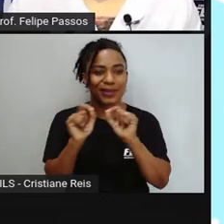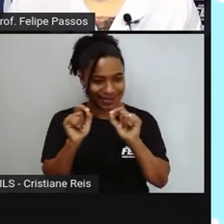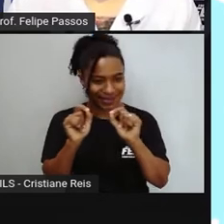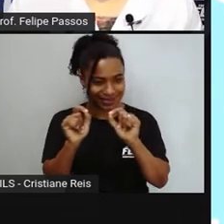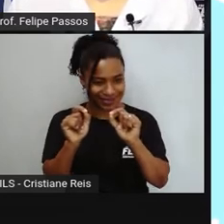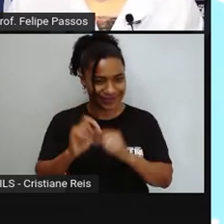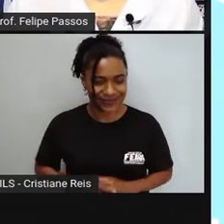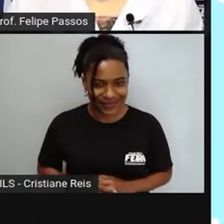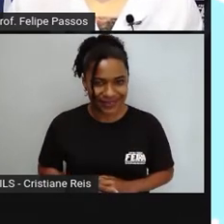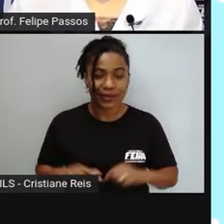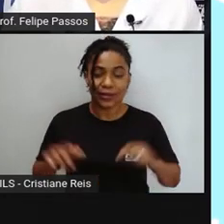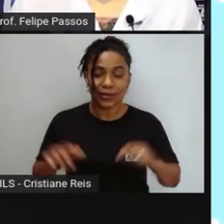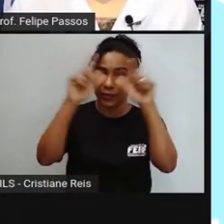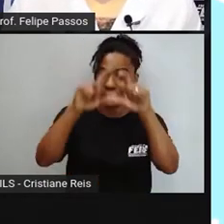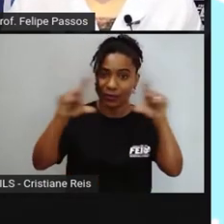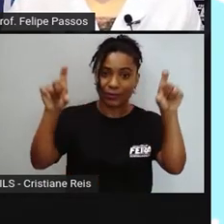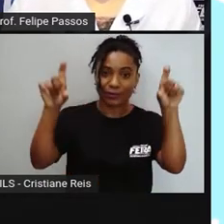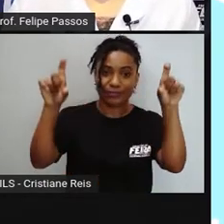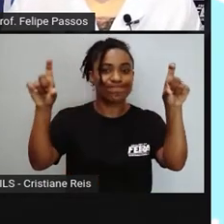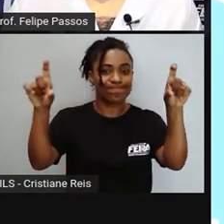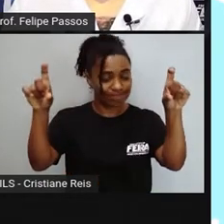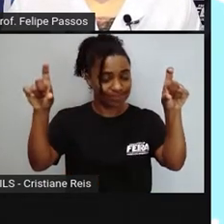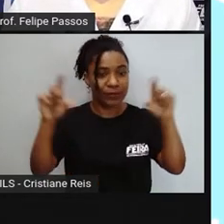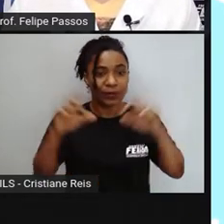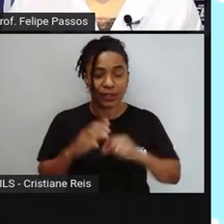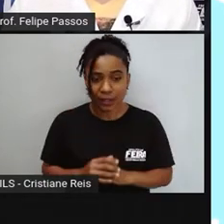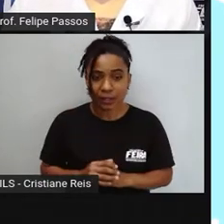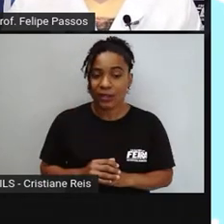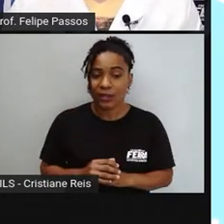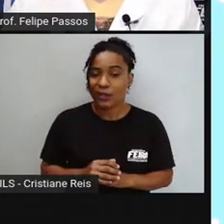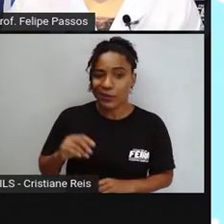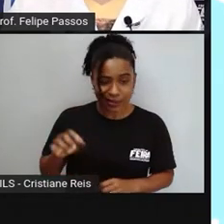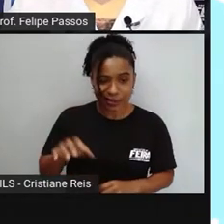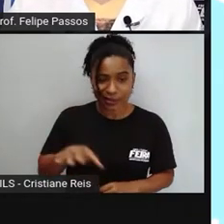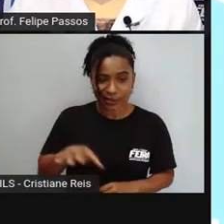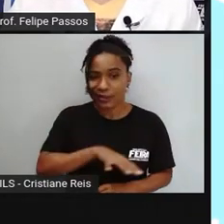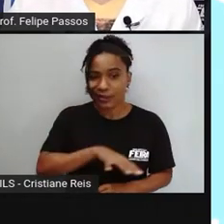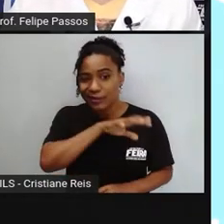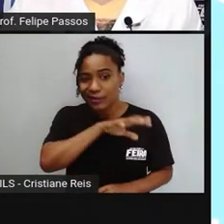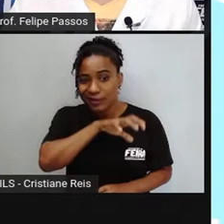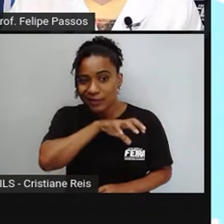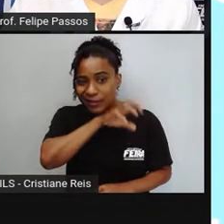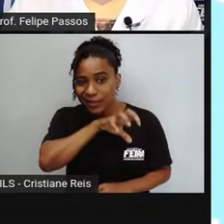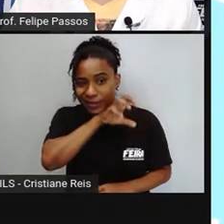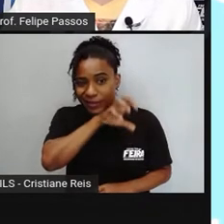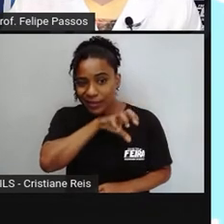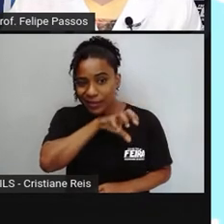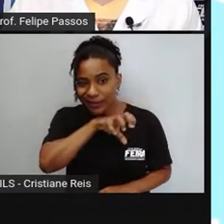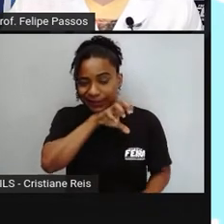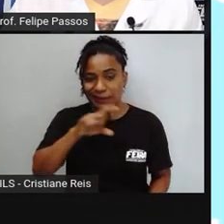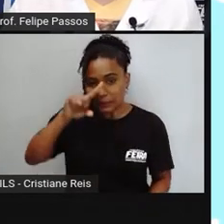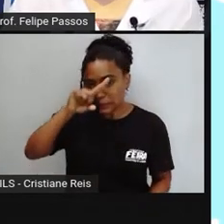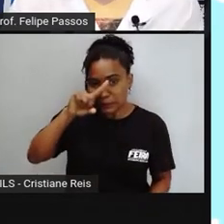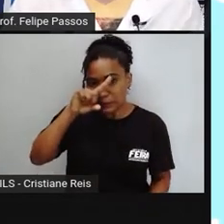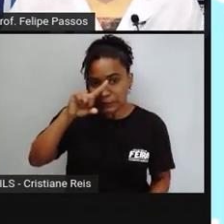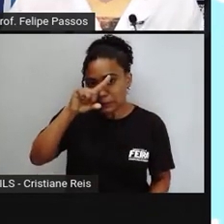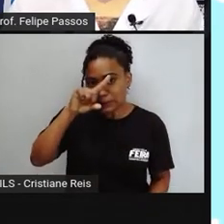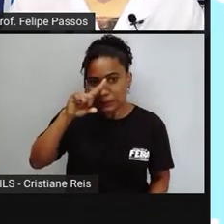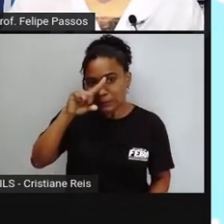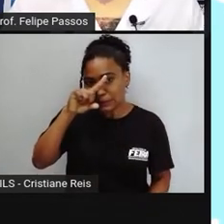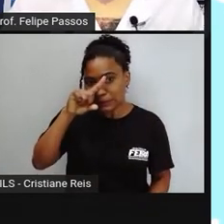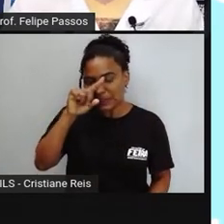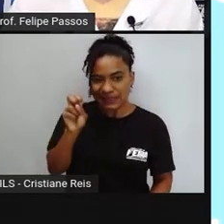acidentes com animais peçonhentos. E agora, será que a gente vai ver aqui?